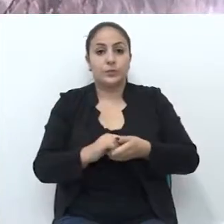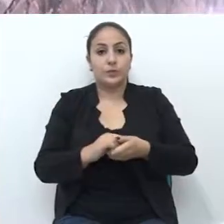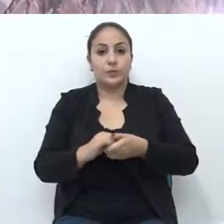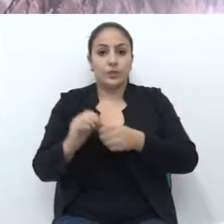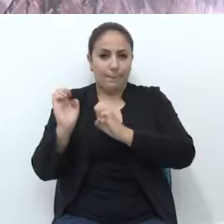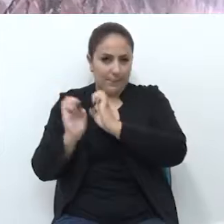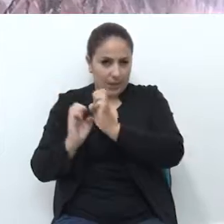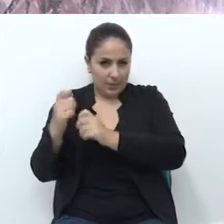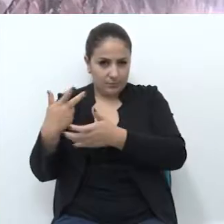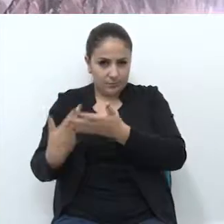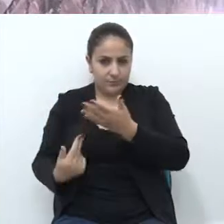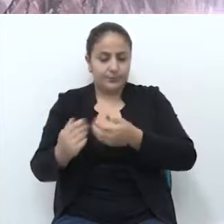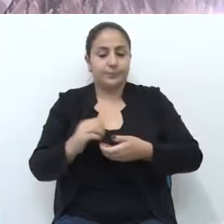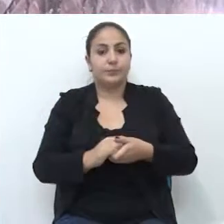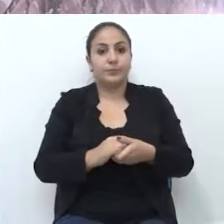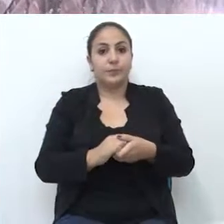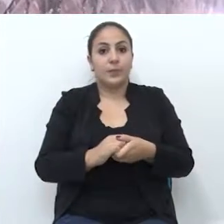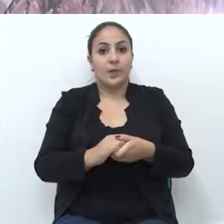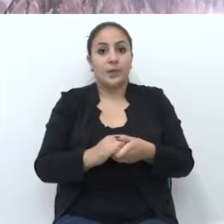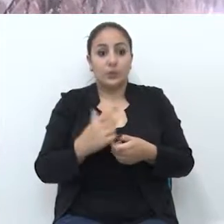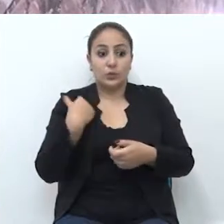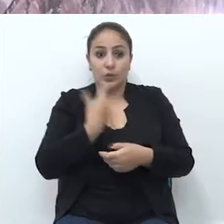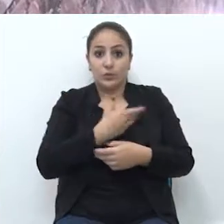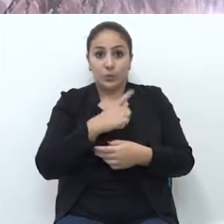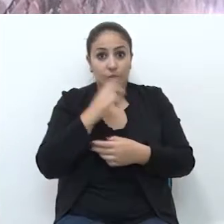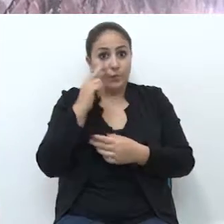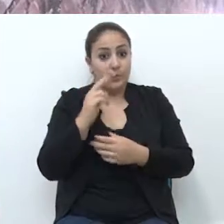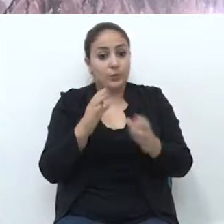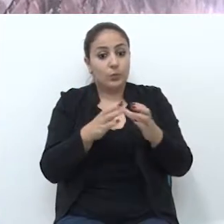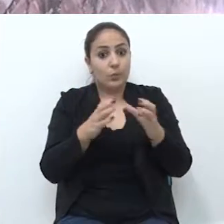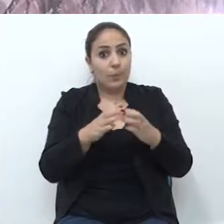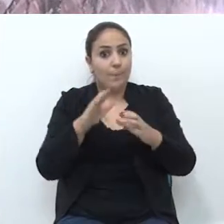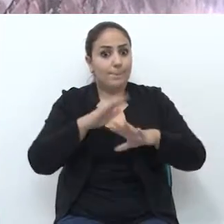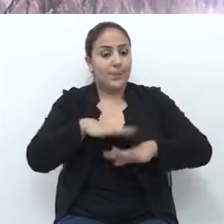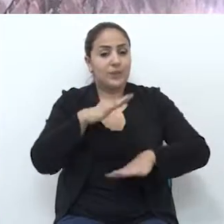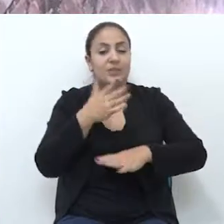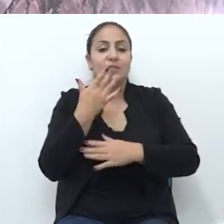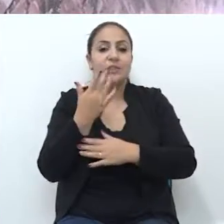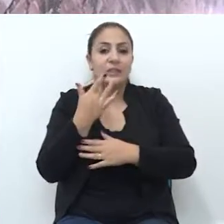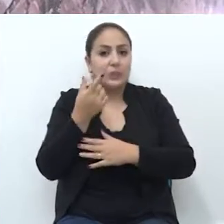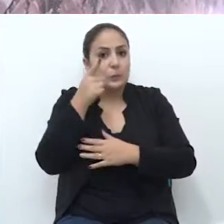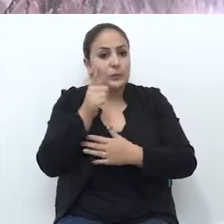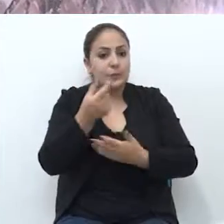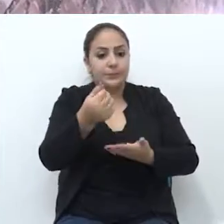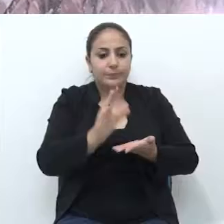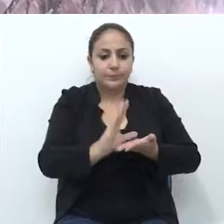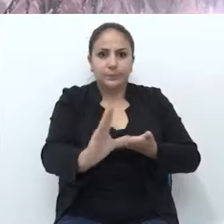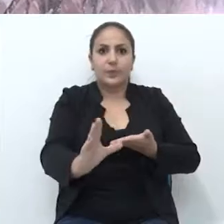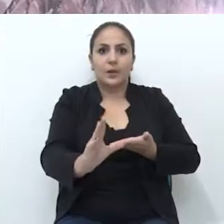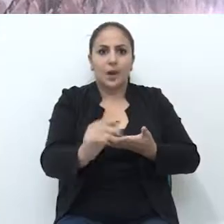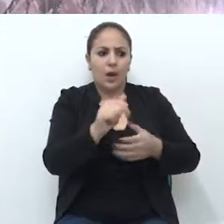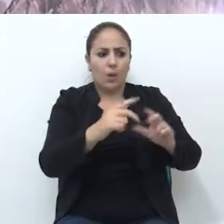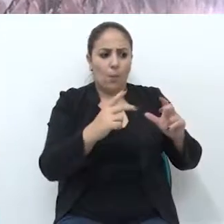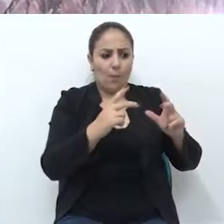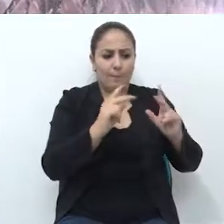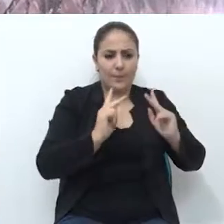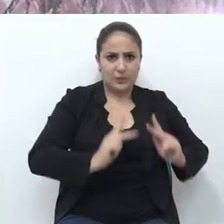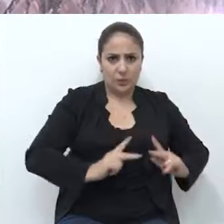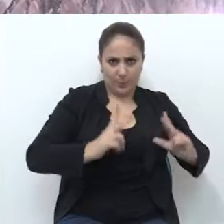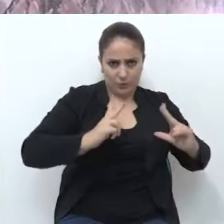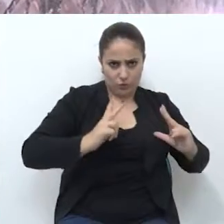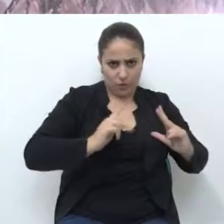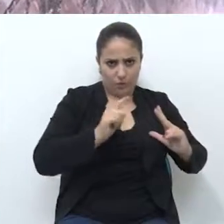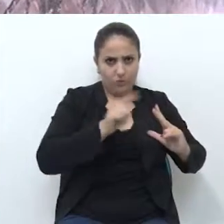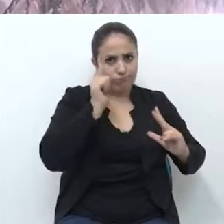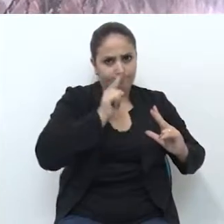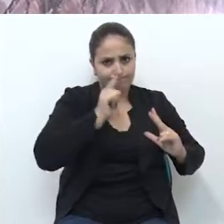Nós vimos que, por exemplo, uma equipe tem muito maior facilidade de conseguir patrocinadores, etc., do que um atleta